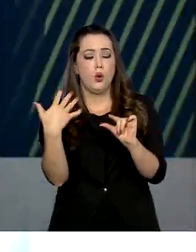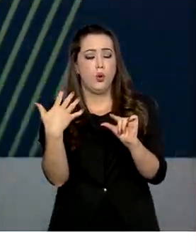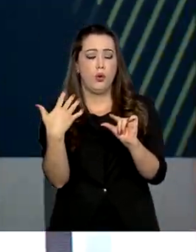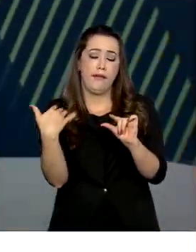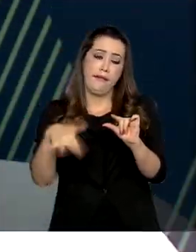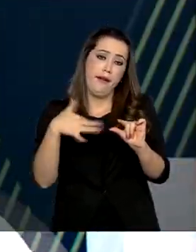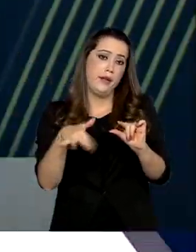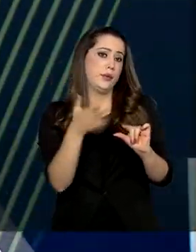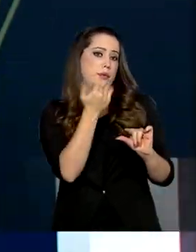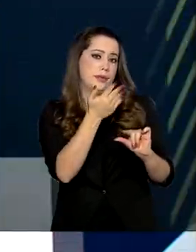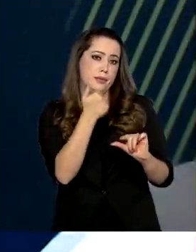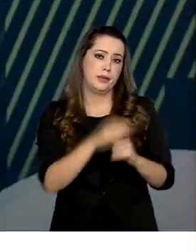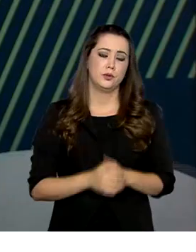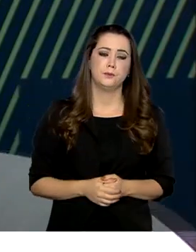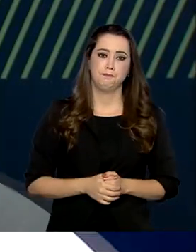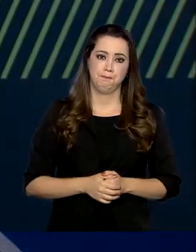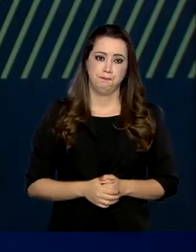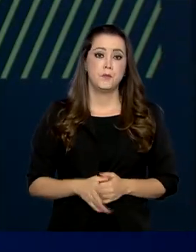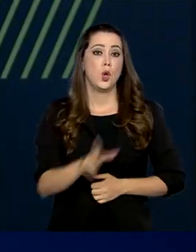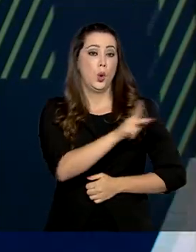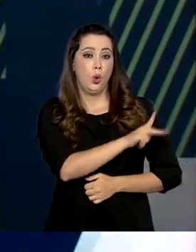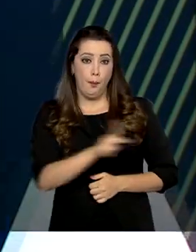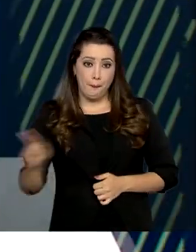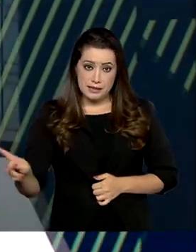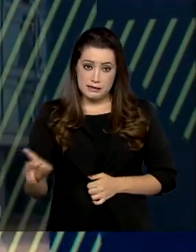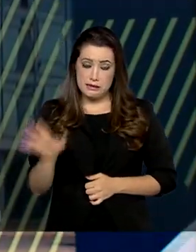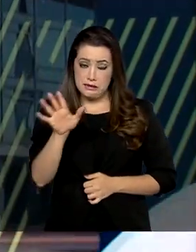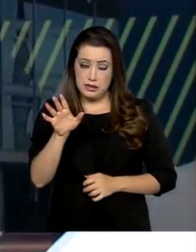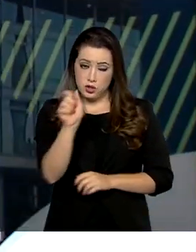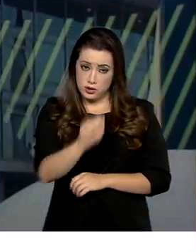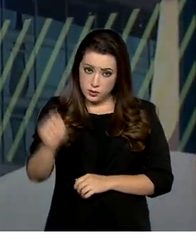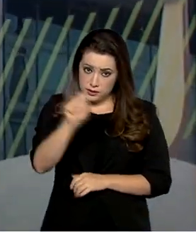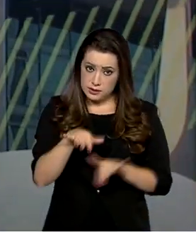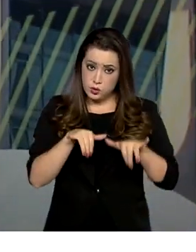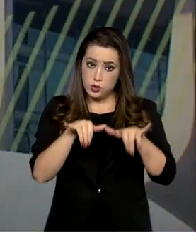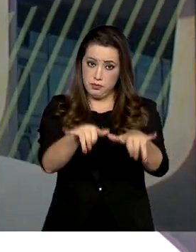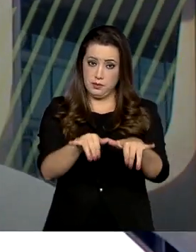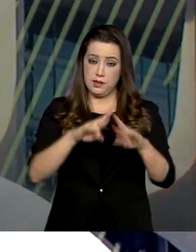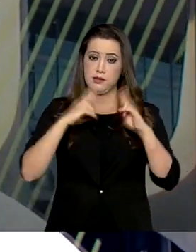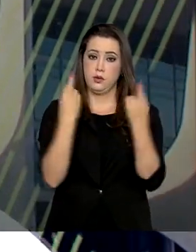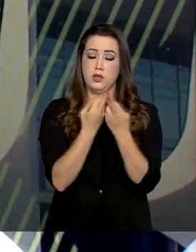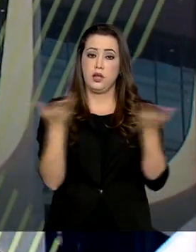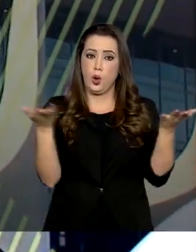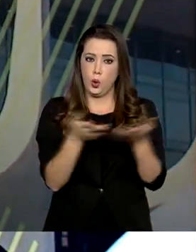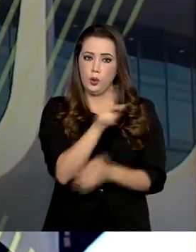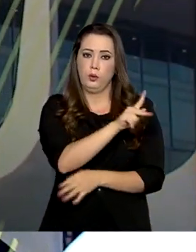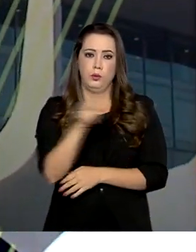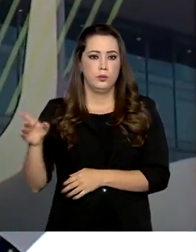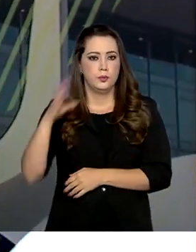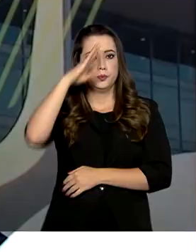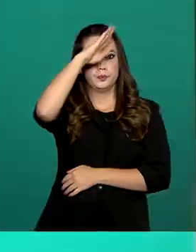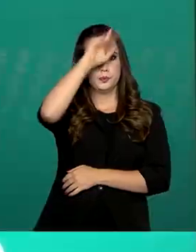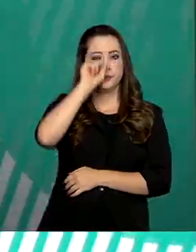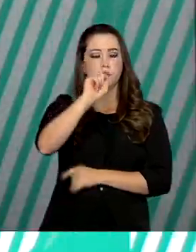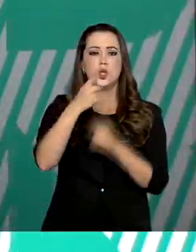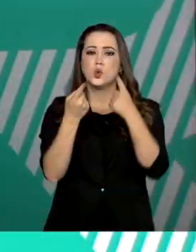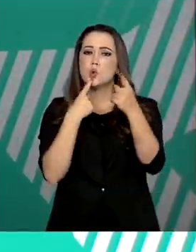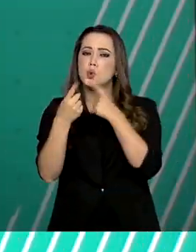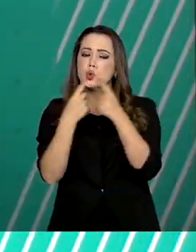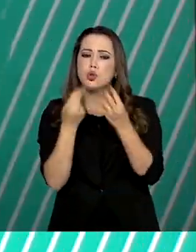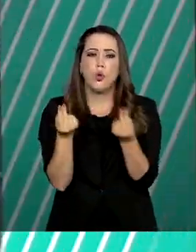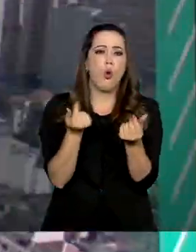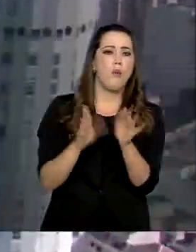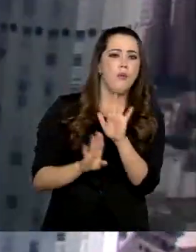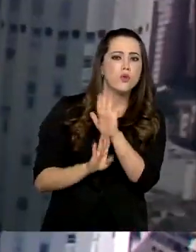Associação Brasileira de Supermercados, João Sanzovo, está reunido neste momento com o presidente Jair Bolsonaro, debatendo